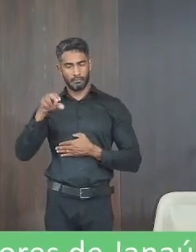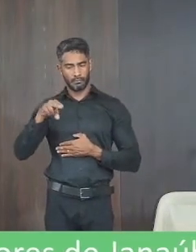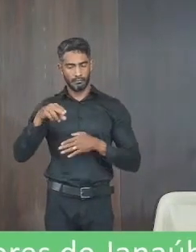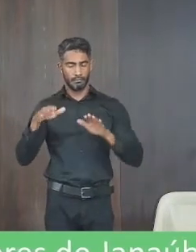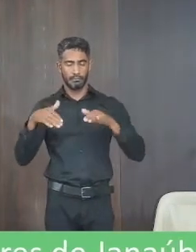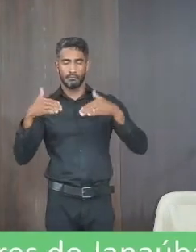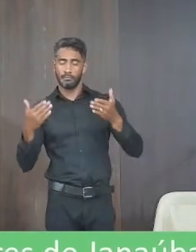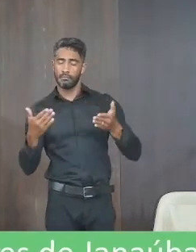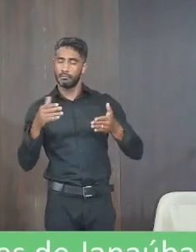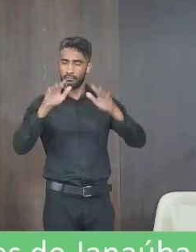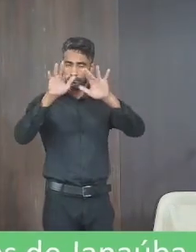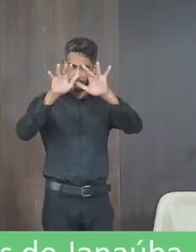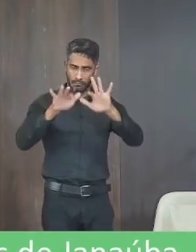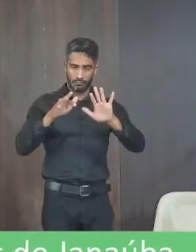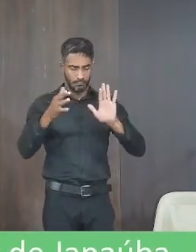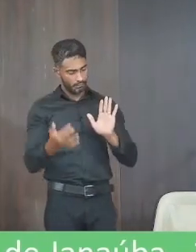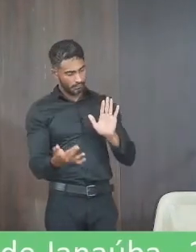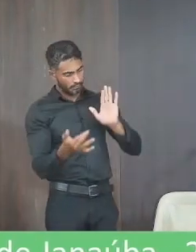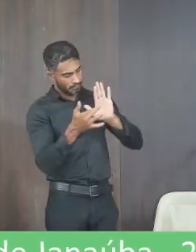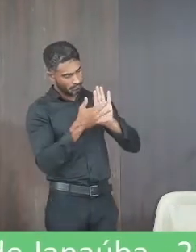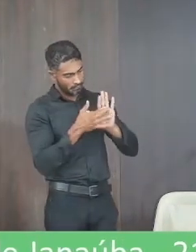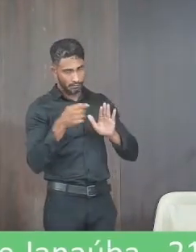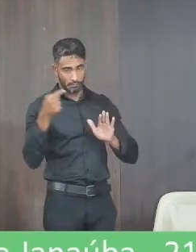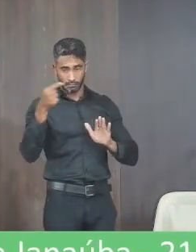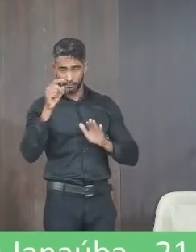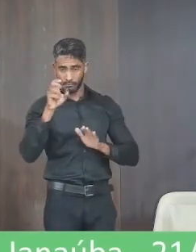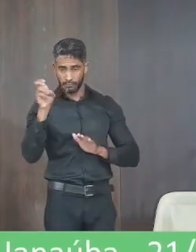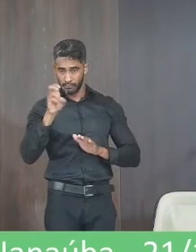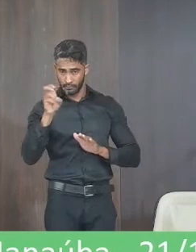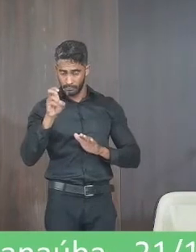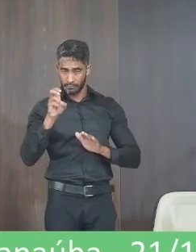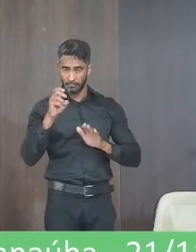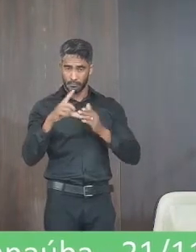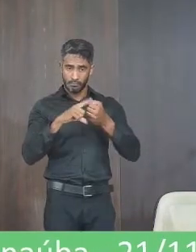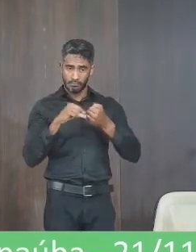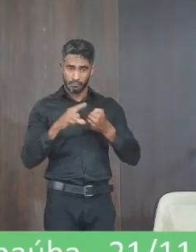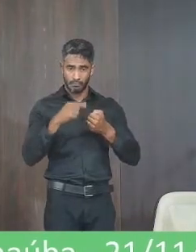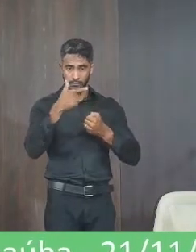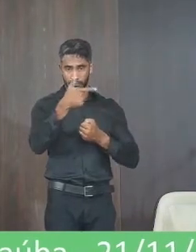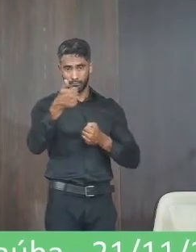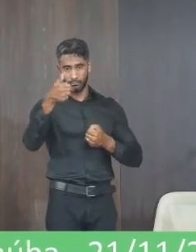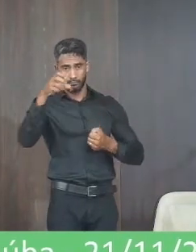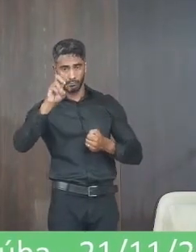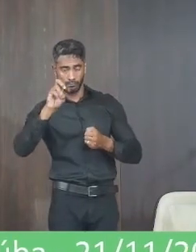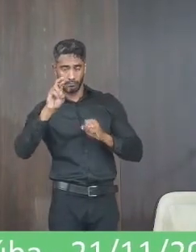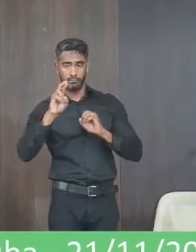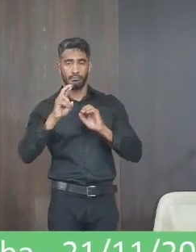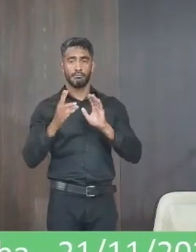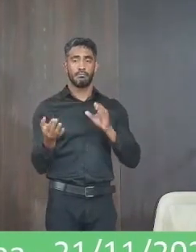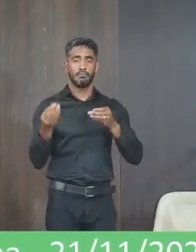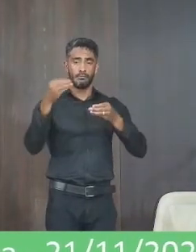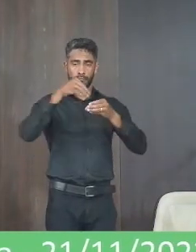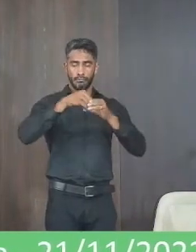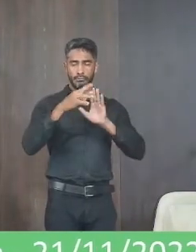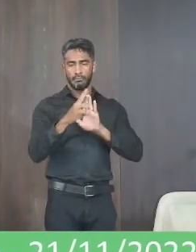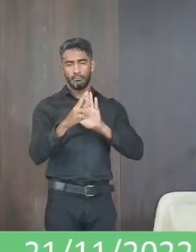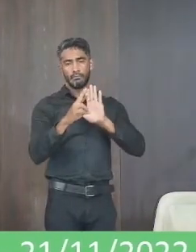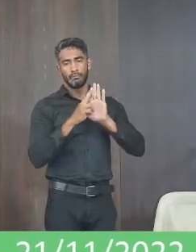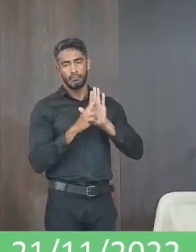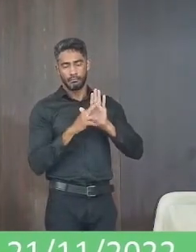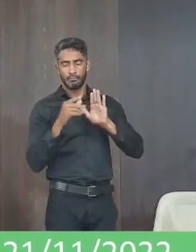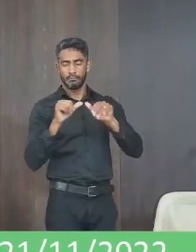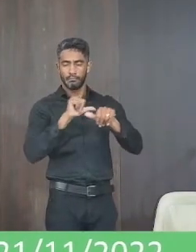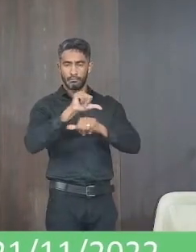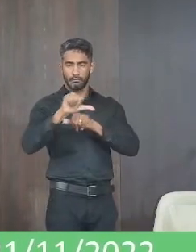presidente o vereador que subscreve vem na forma regimental com base no parágrafo quinto no artigo 205 do regimento interno resolução 016 de 1997 e suas